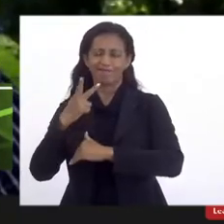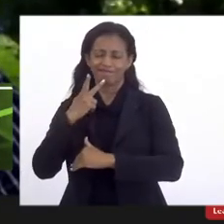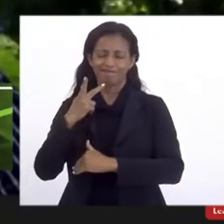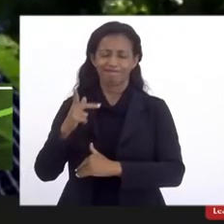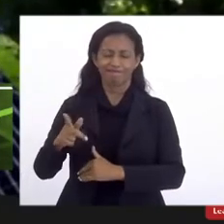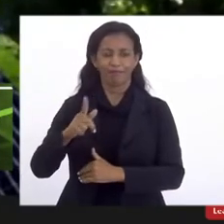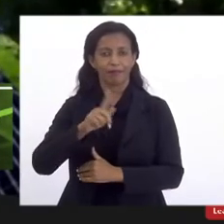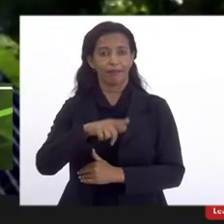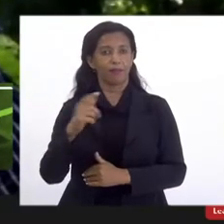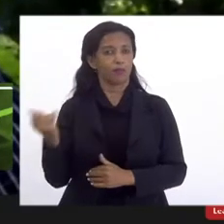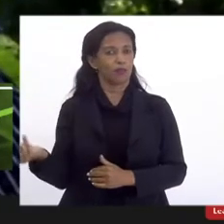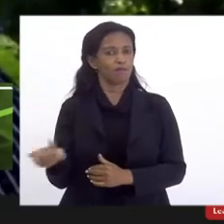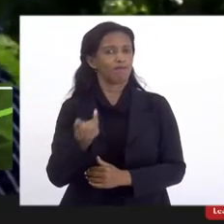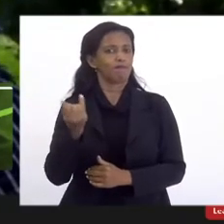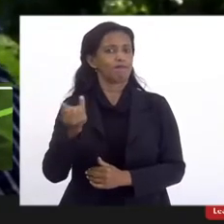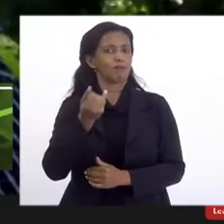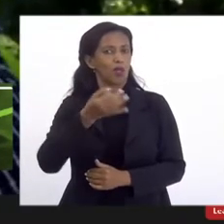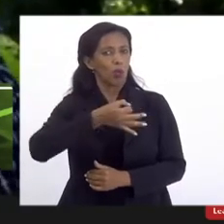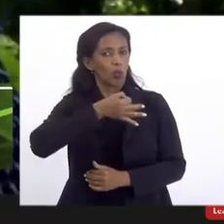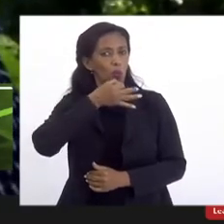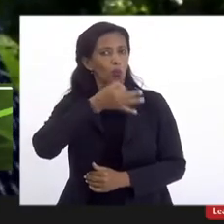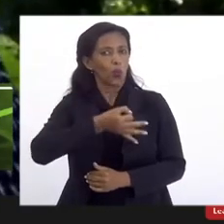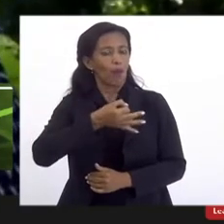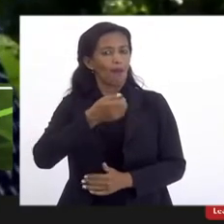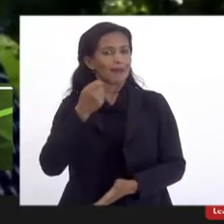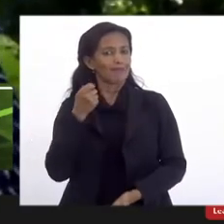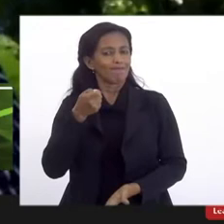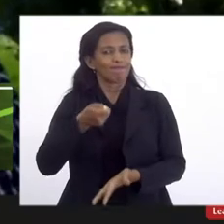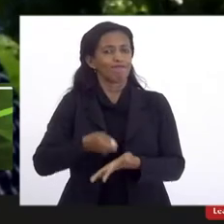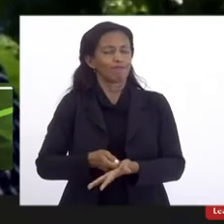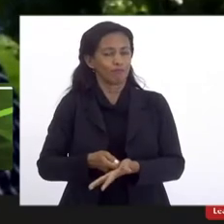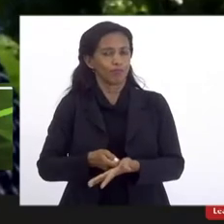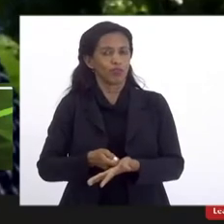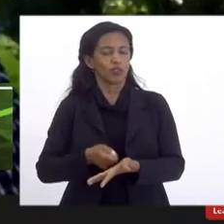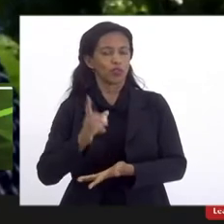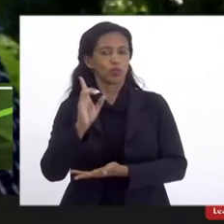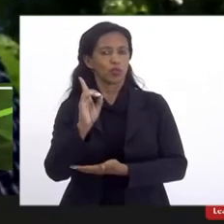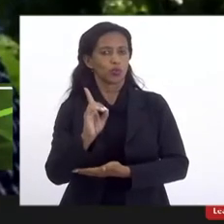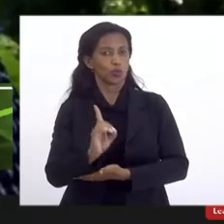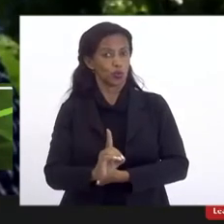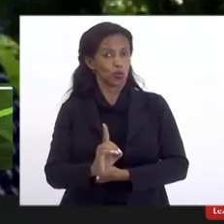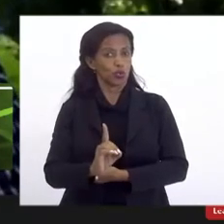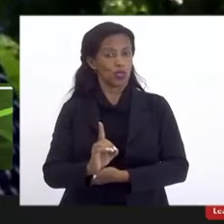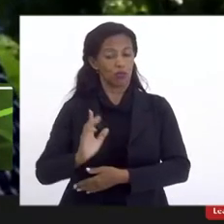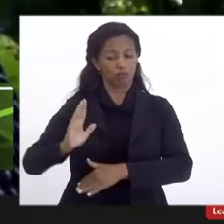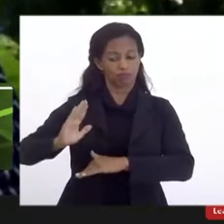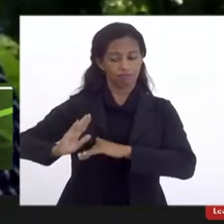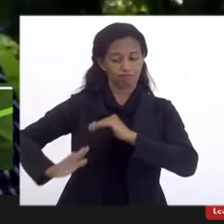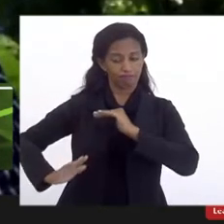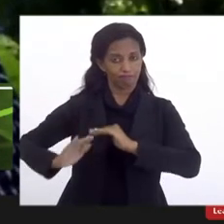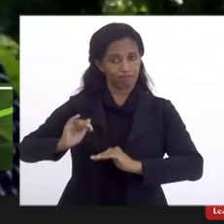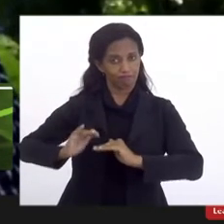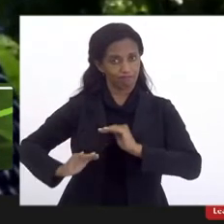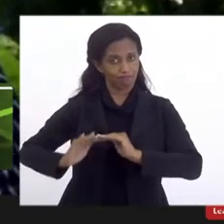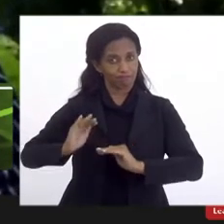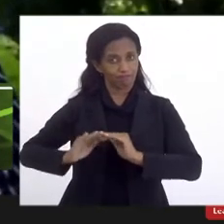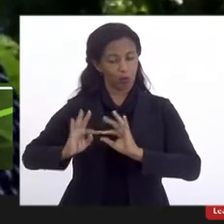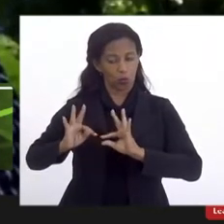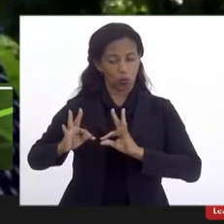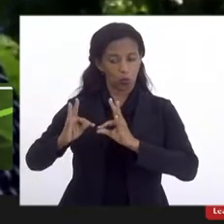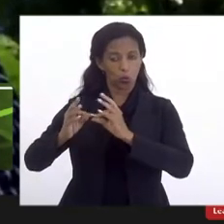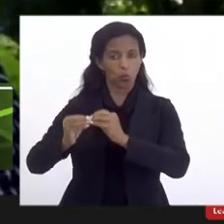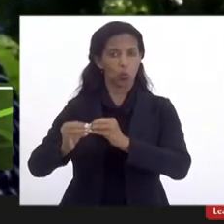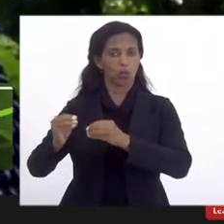importante, a garantia dos direitos dos servidores e dos discentes da